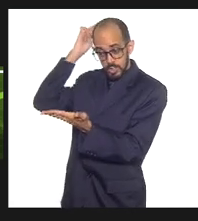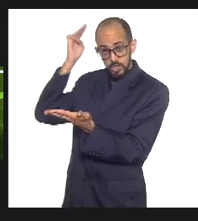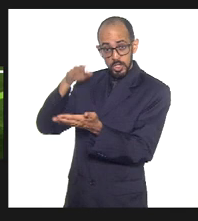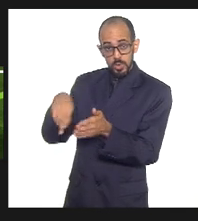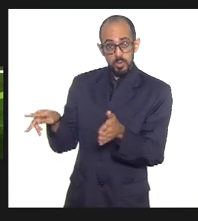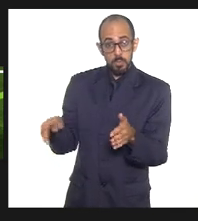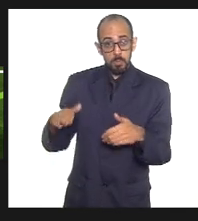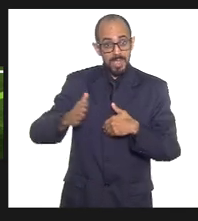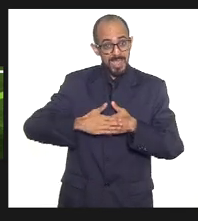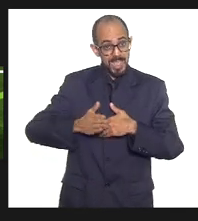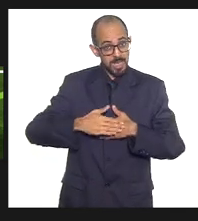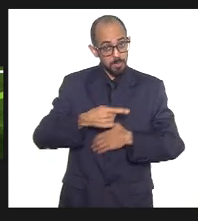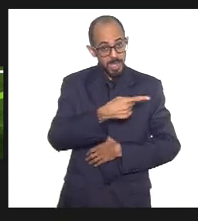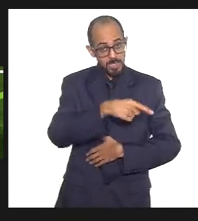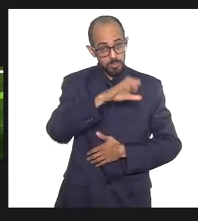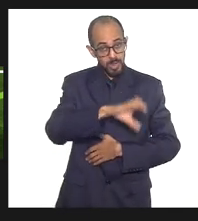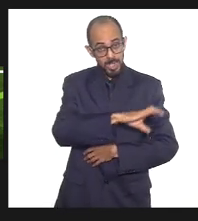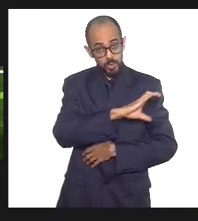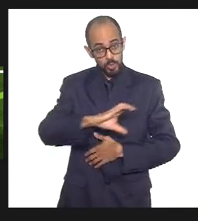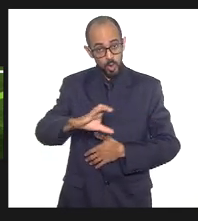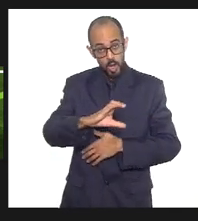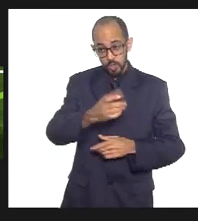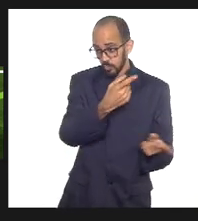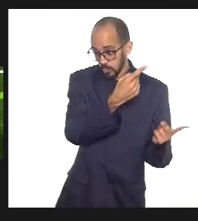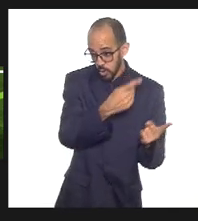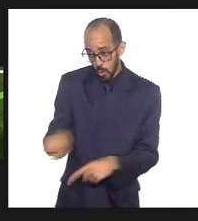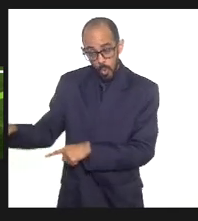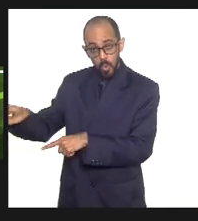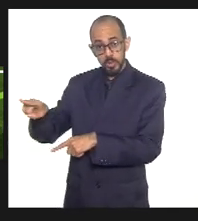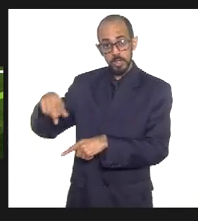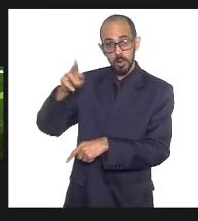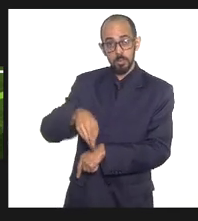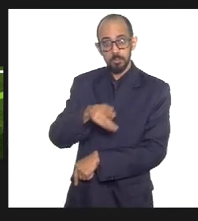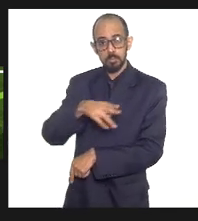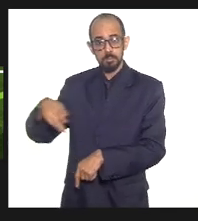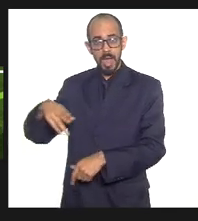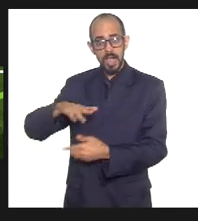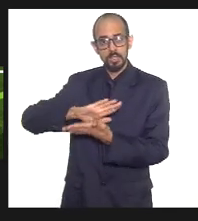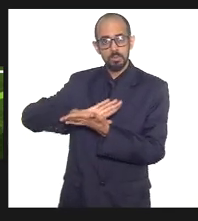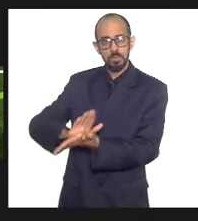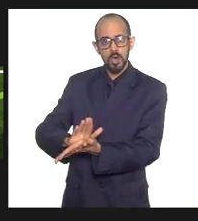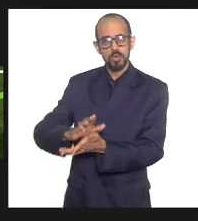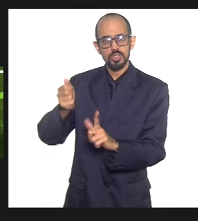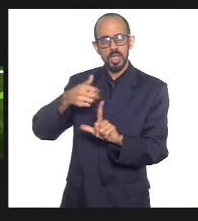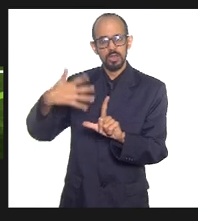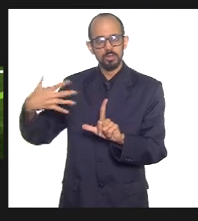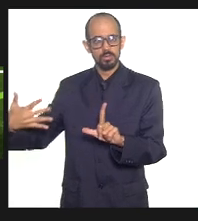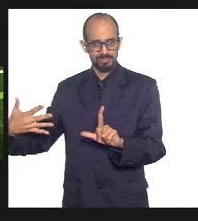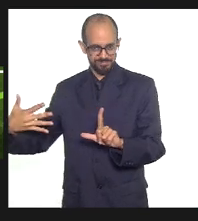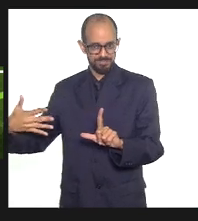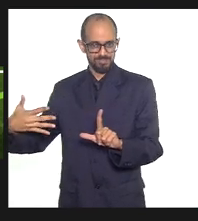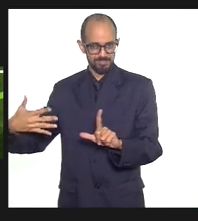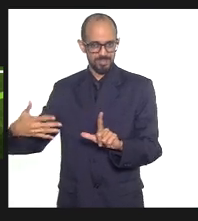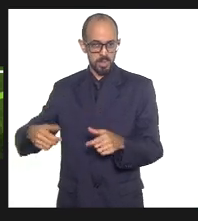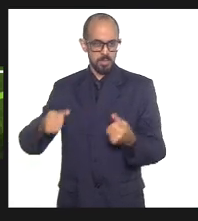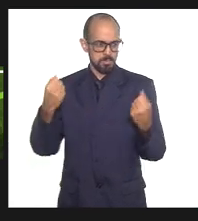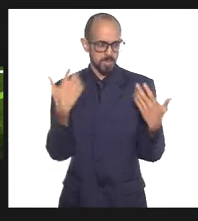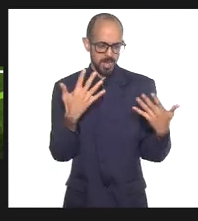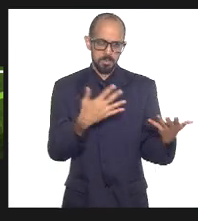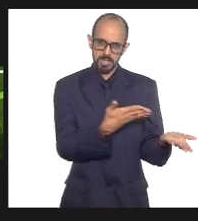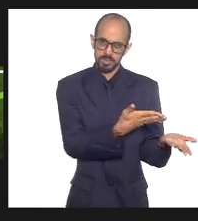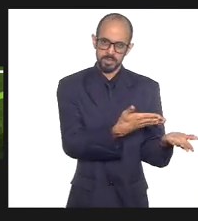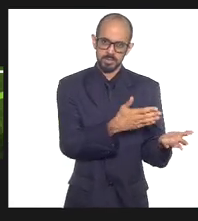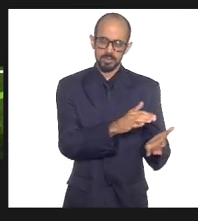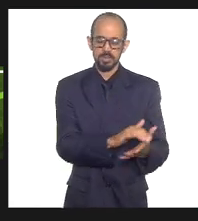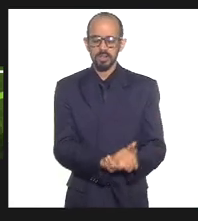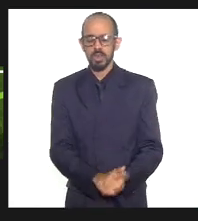vossa excelência, se insurgiu contra um padre homofóbico e fez muito bem, e fez muito bem. Então, Marta, para concluir,